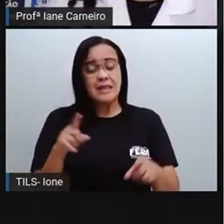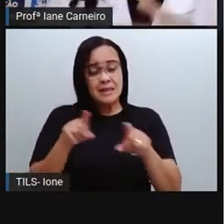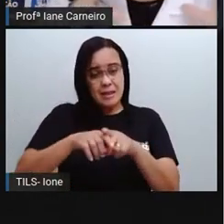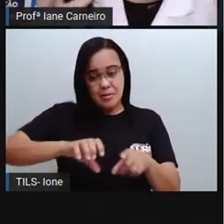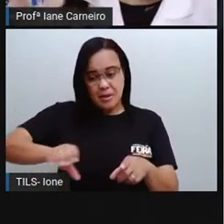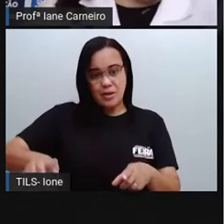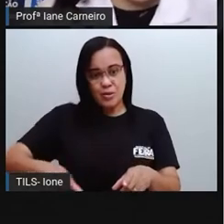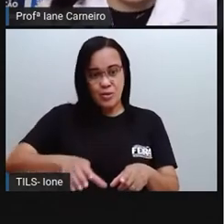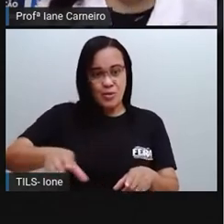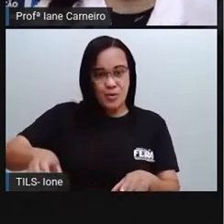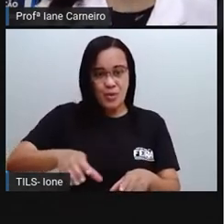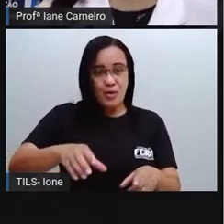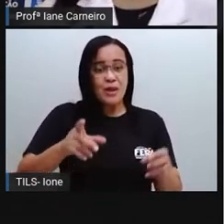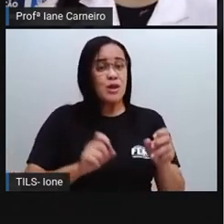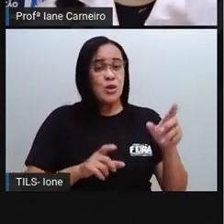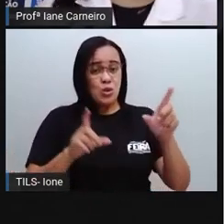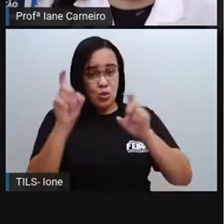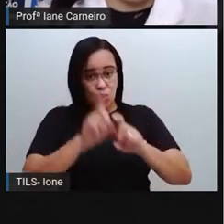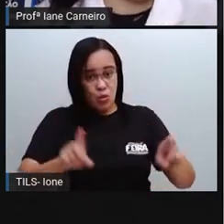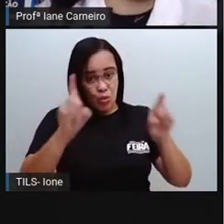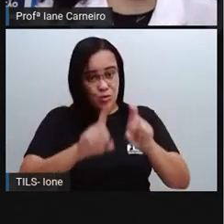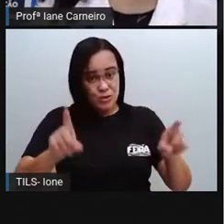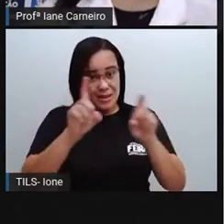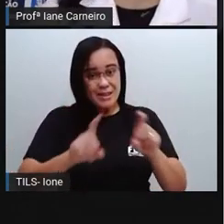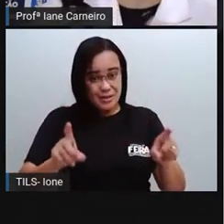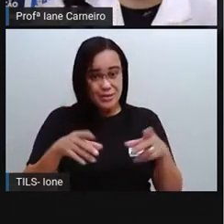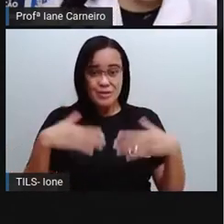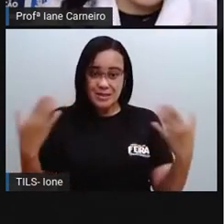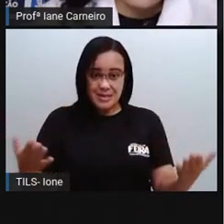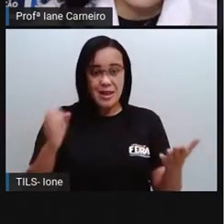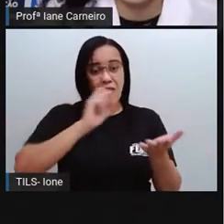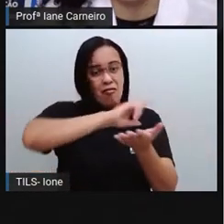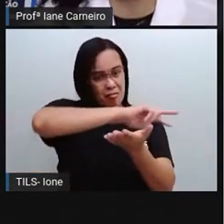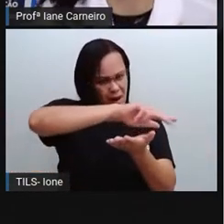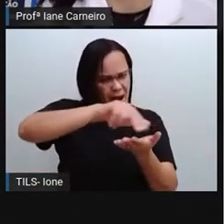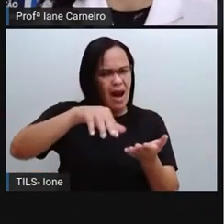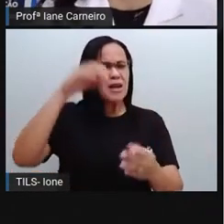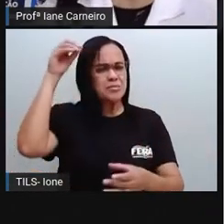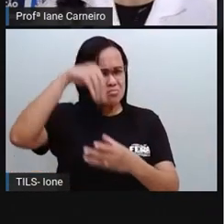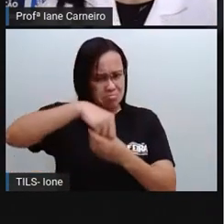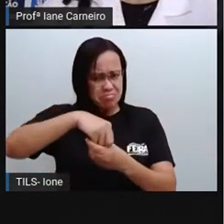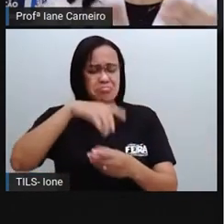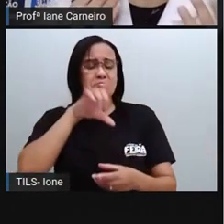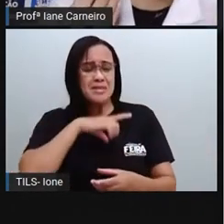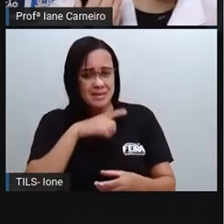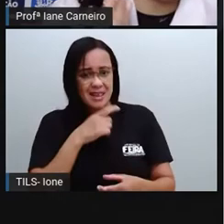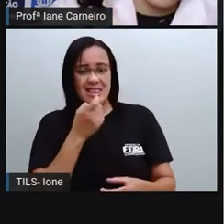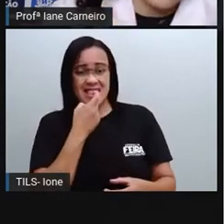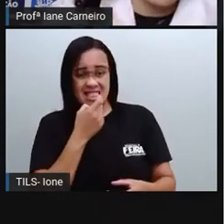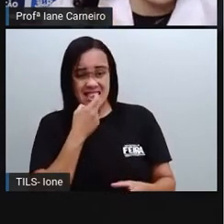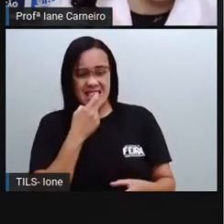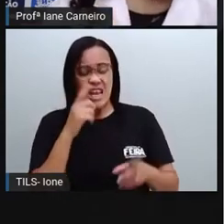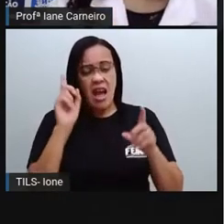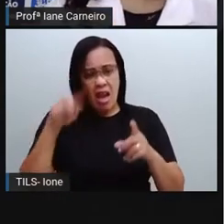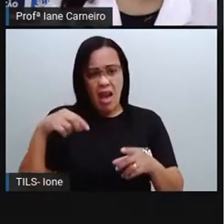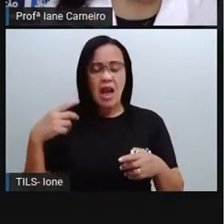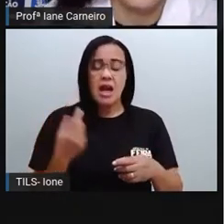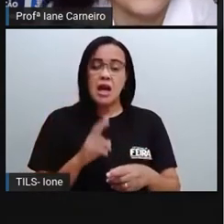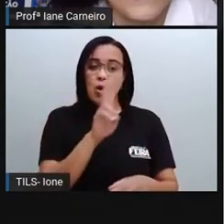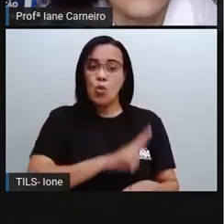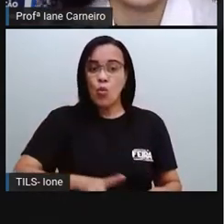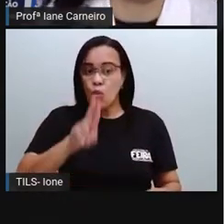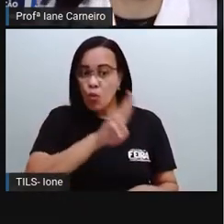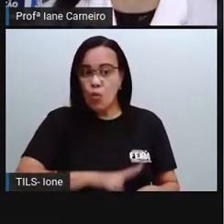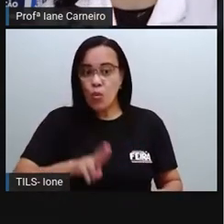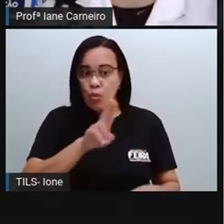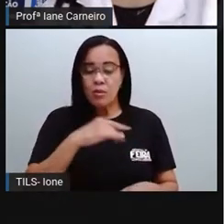várias coisas. Tem plástico, ele é muito útil em nossa vida. Ele é um material leve, então, é muito